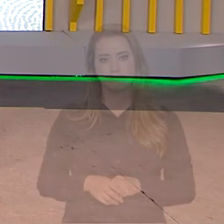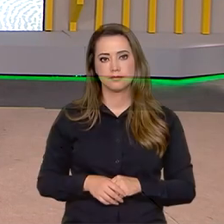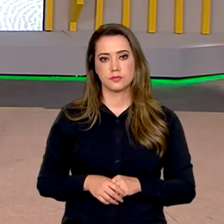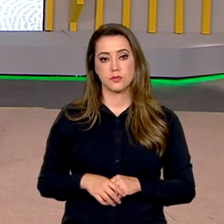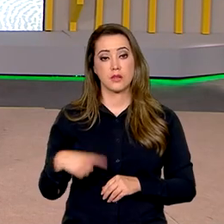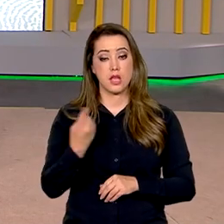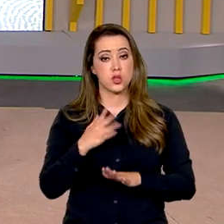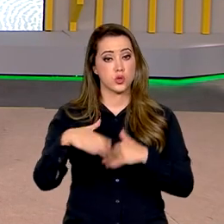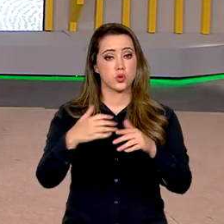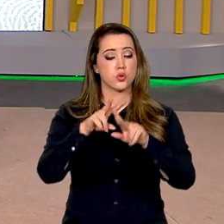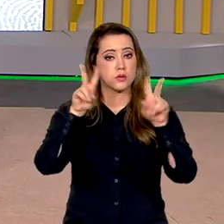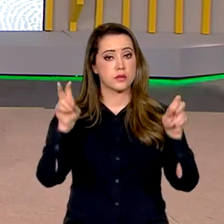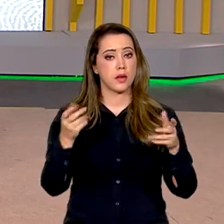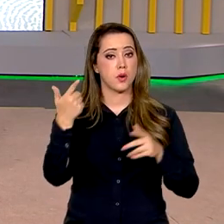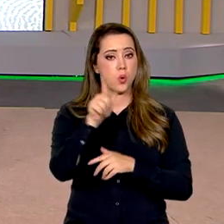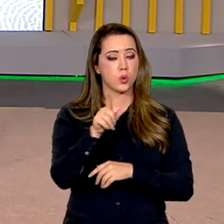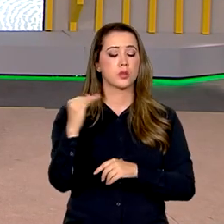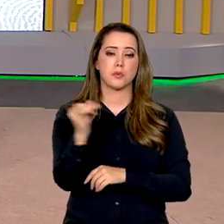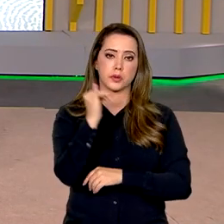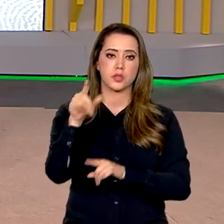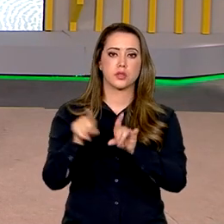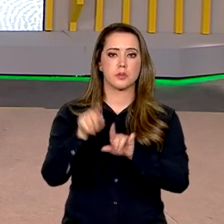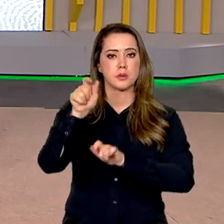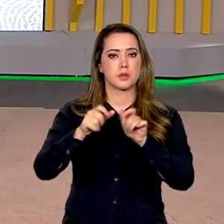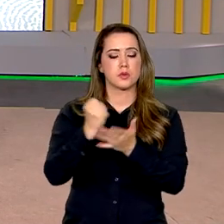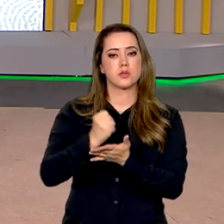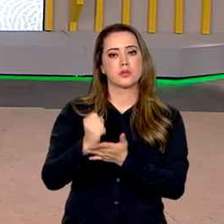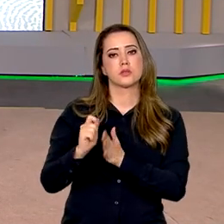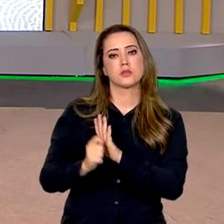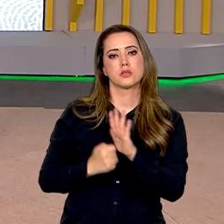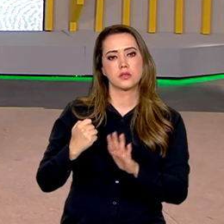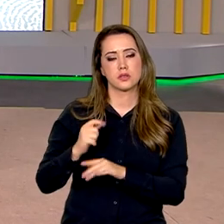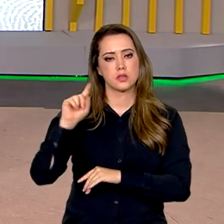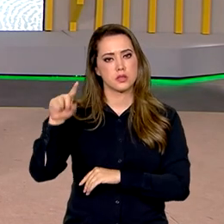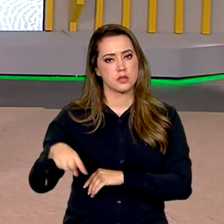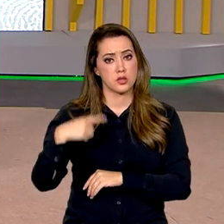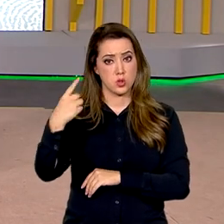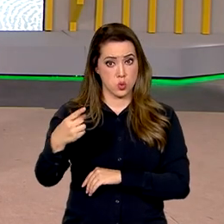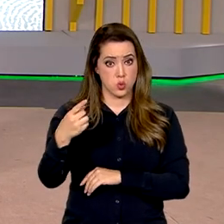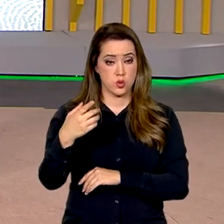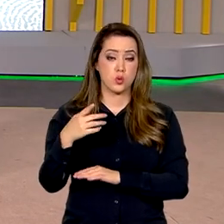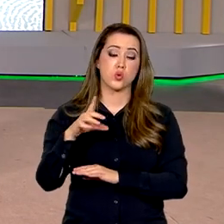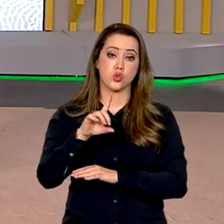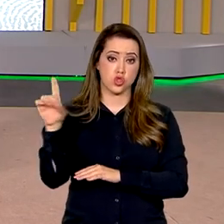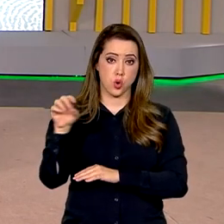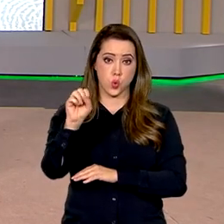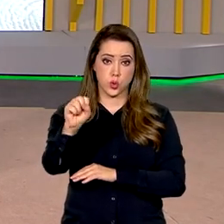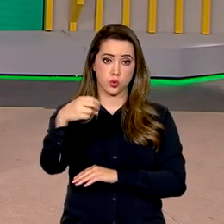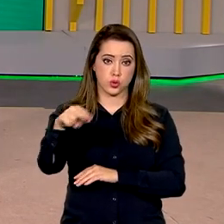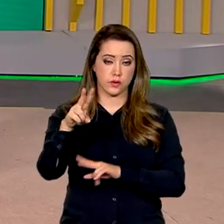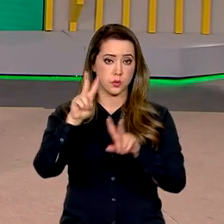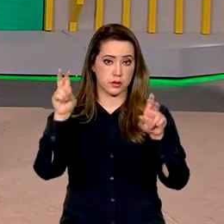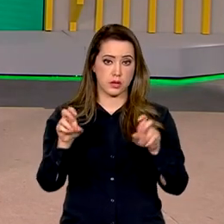E a gente segue falando sobre um outro assunto que também é do interesse do trabalhador de carteira assinada. Está na pauta do próximo dia